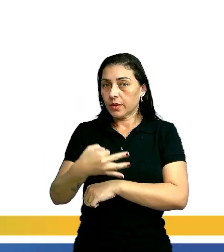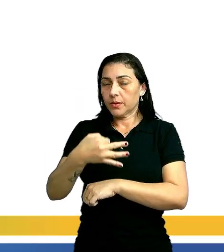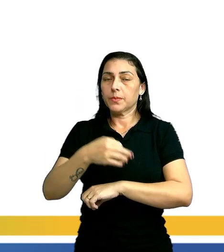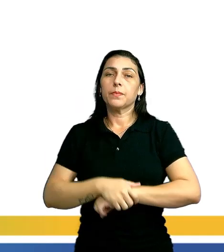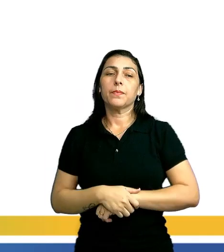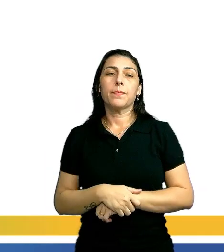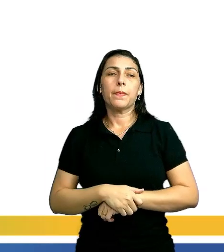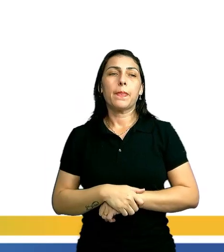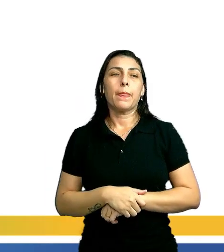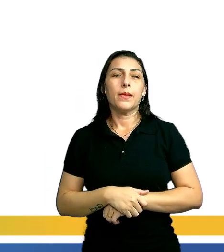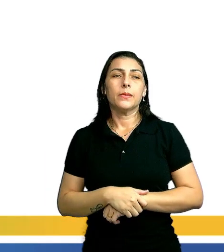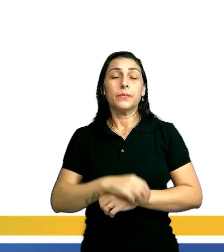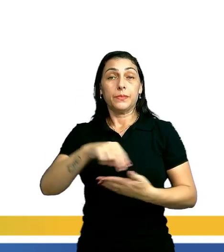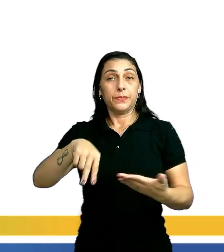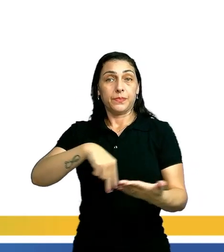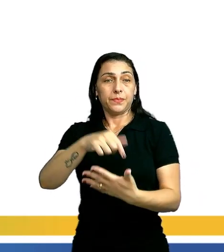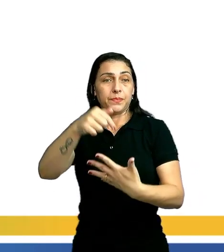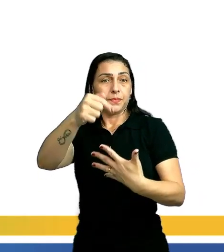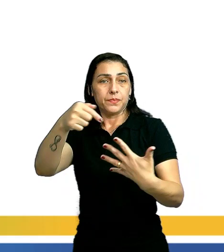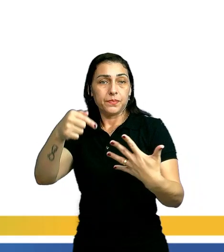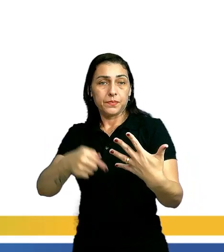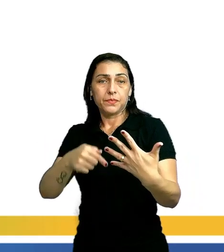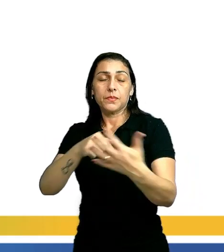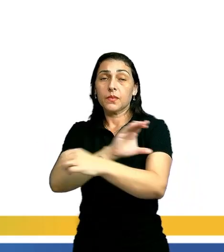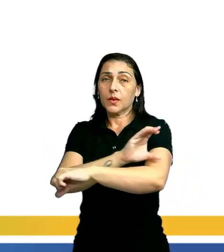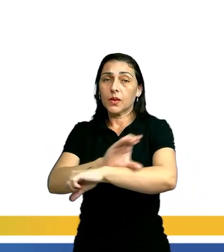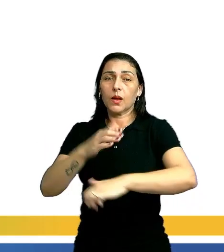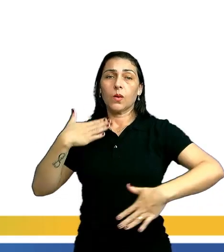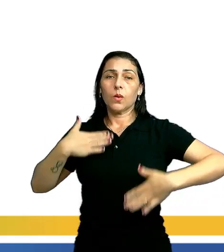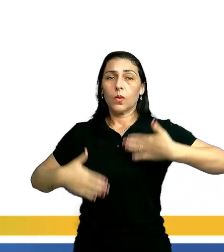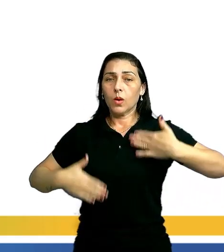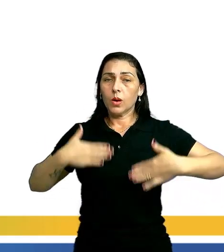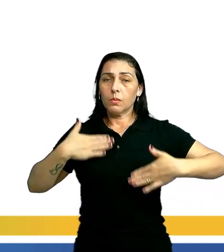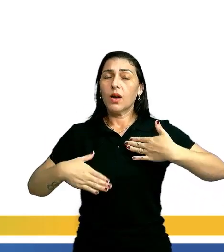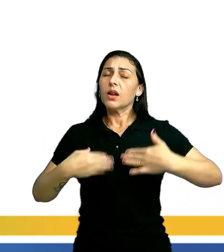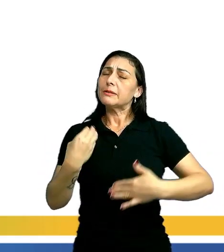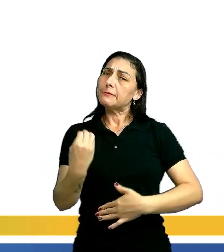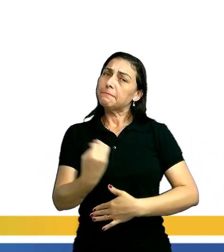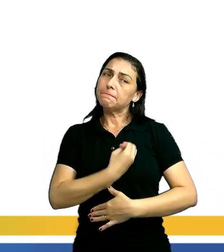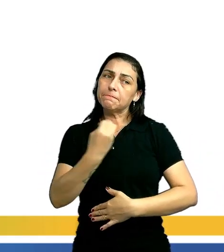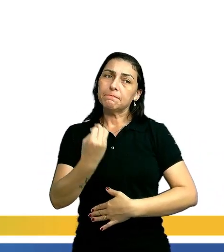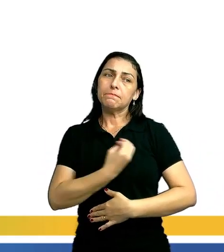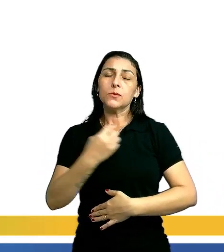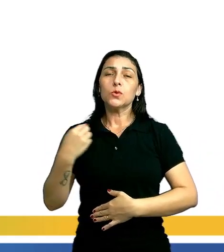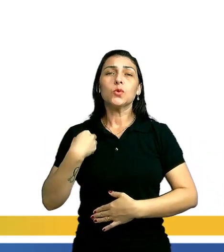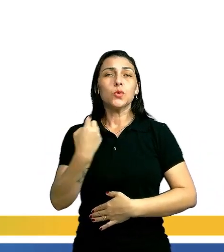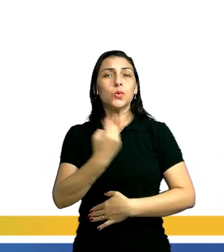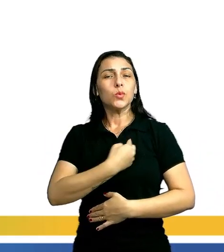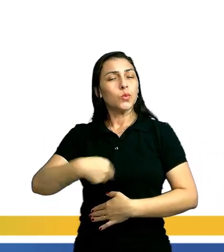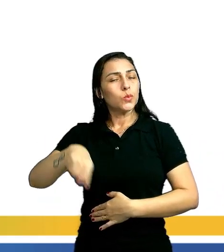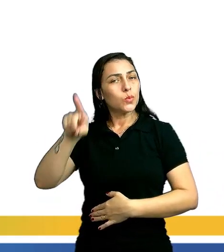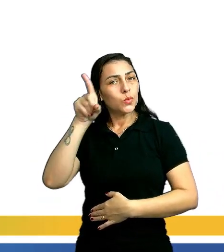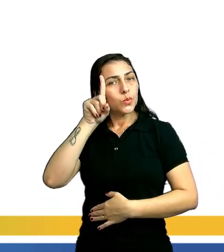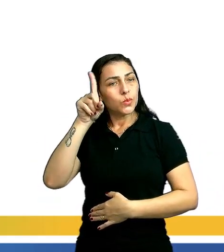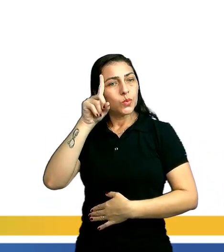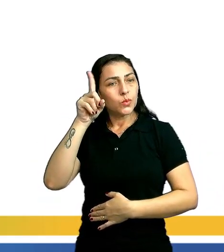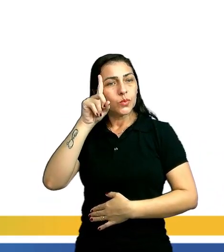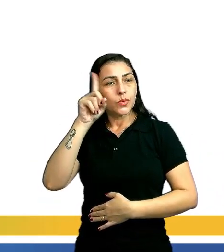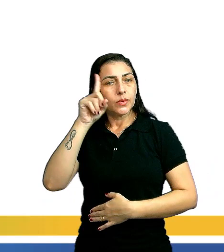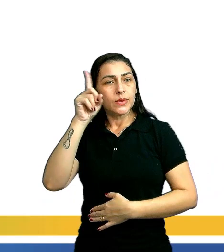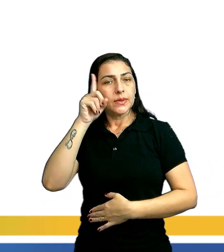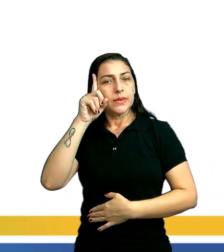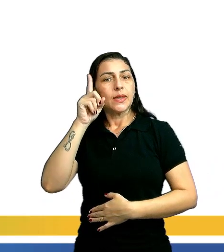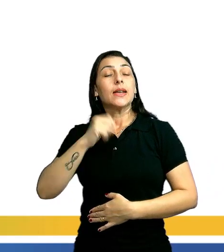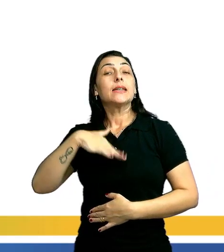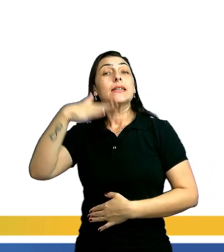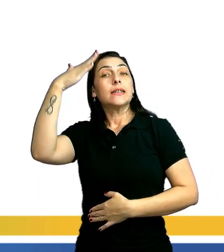Avançando, a dança, o primeiro elemento, a primeira linguagem, é um elemento da cultura corporal que está